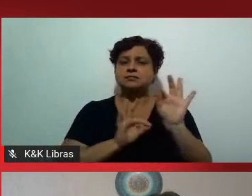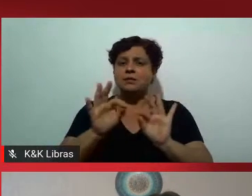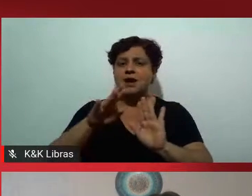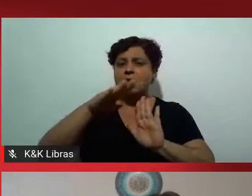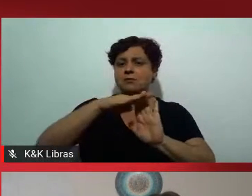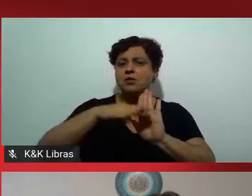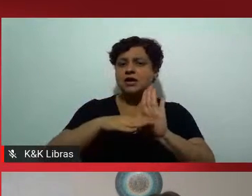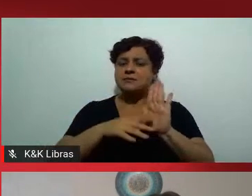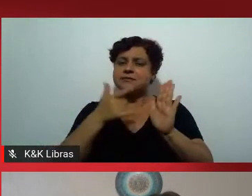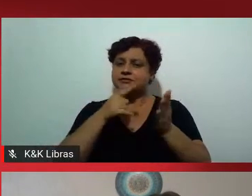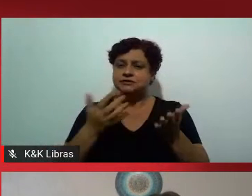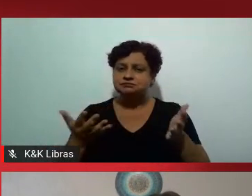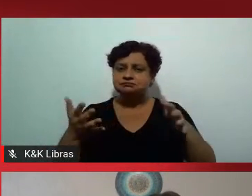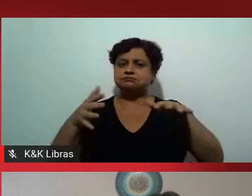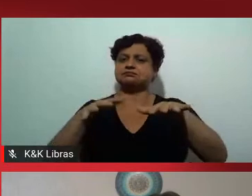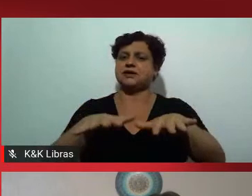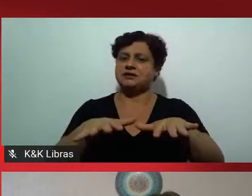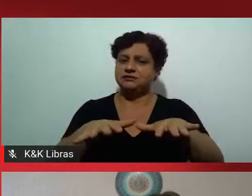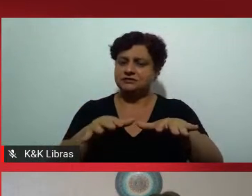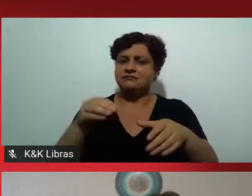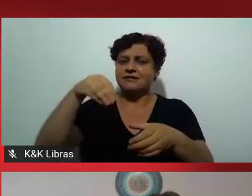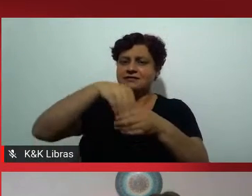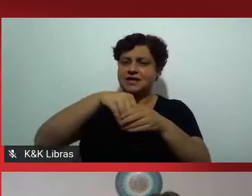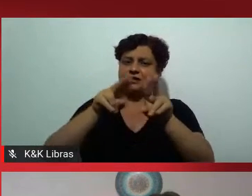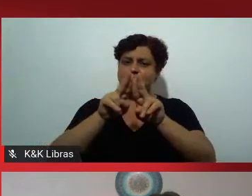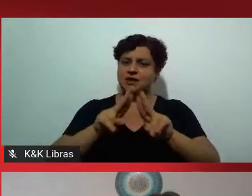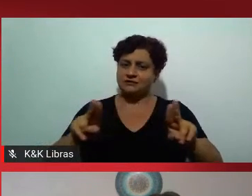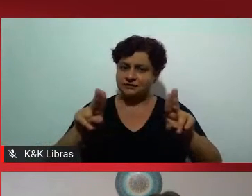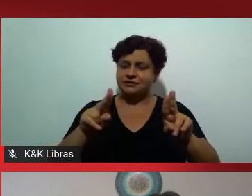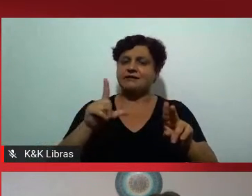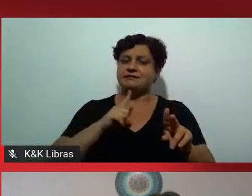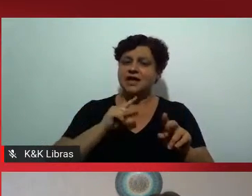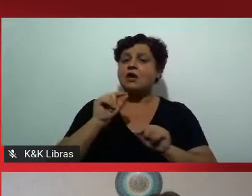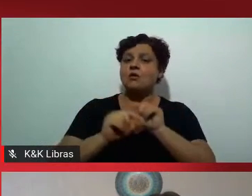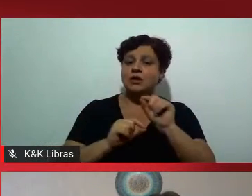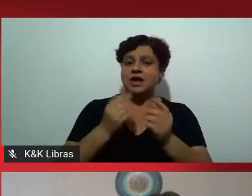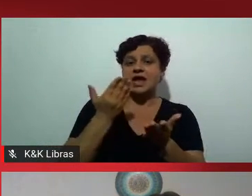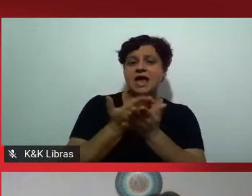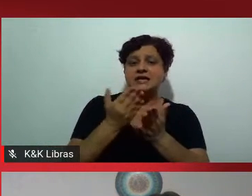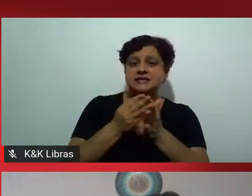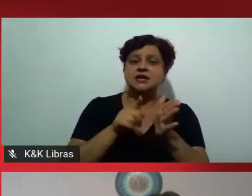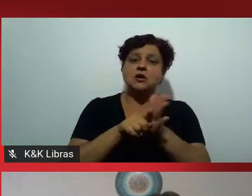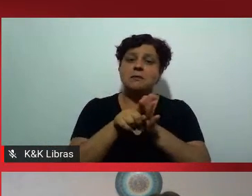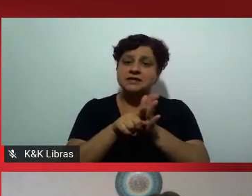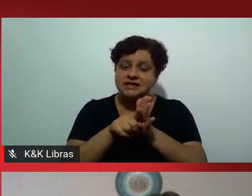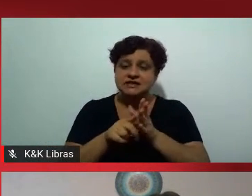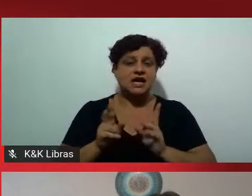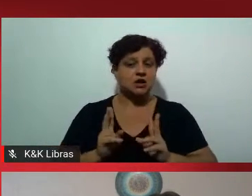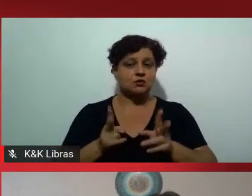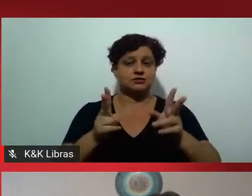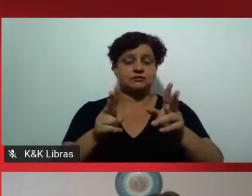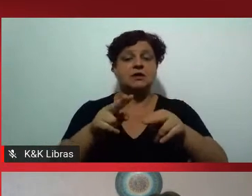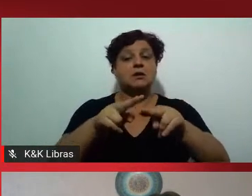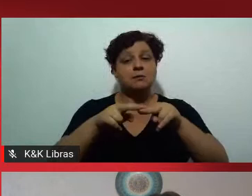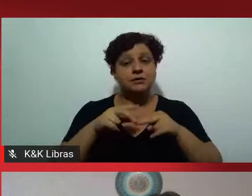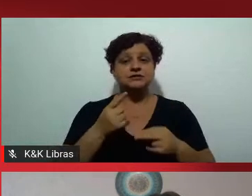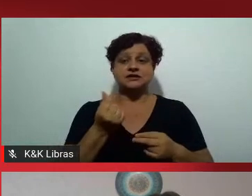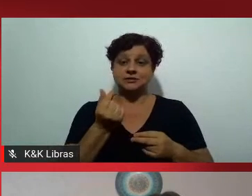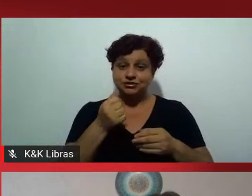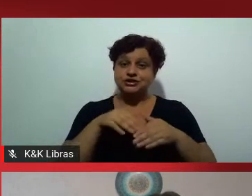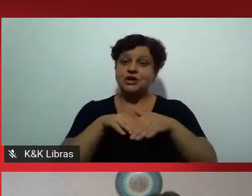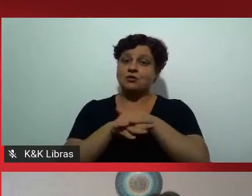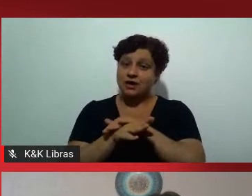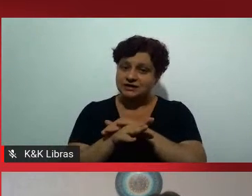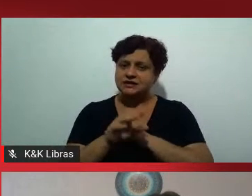inserção no tripé da universidade, ensino, pesquisa e extensão. Para isso nós temos aí um orçamento de aproximadamente